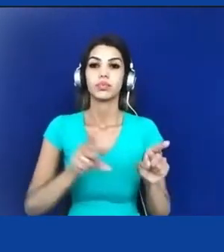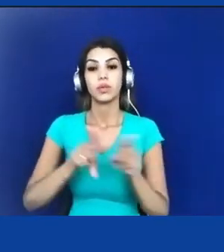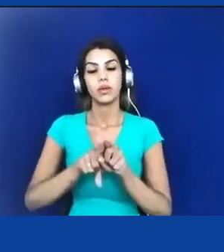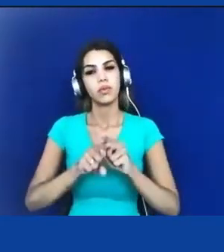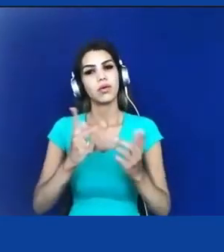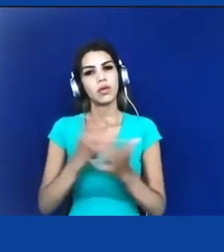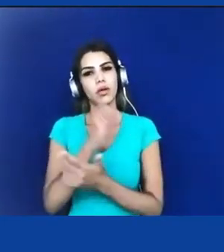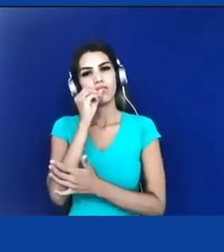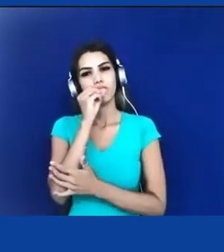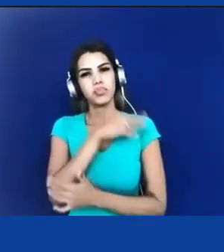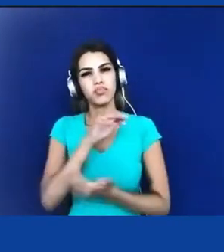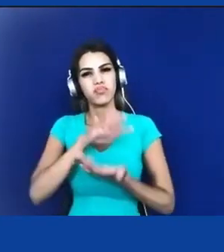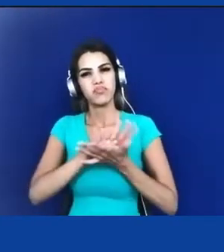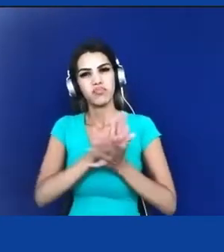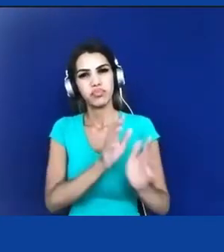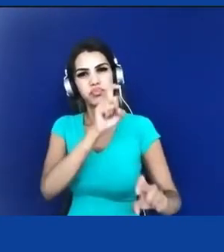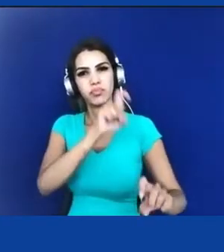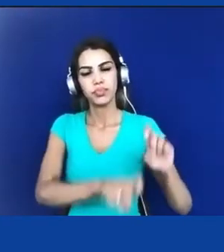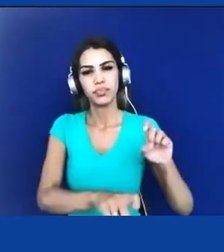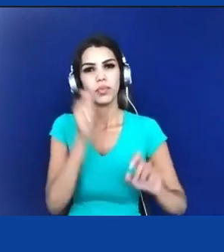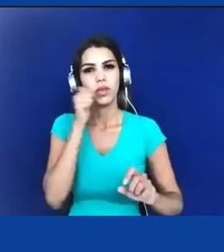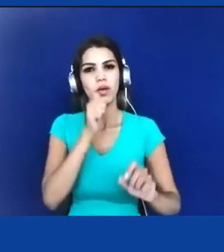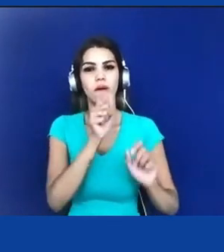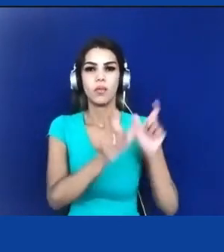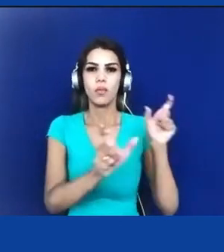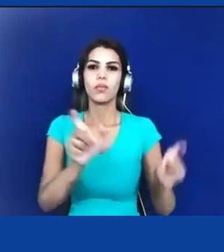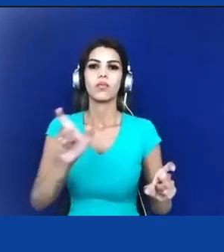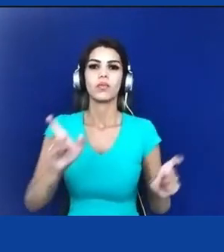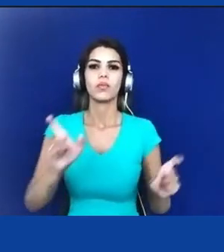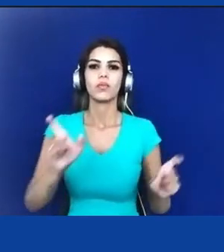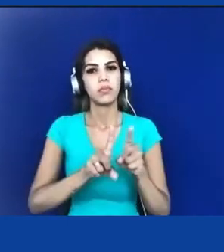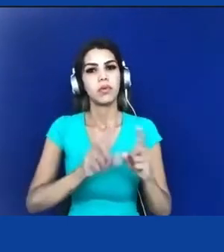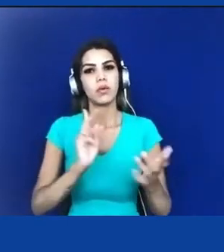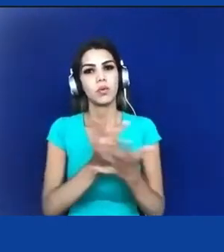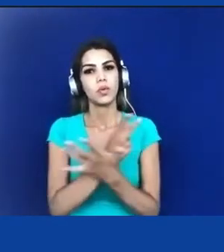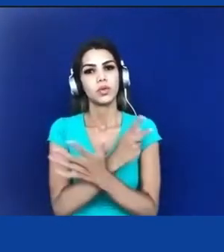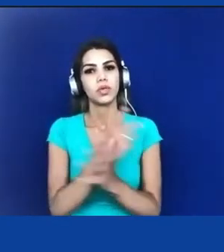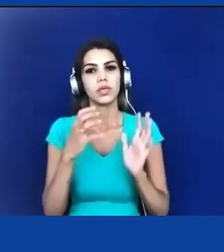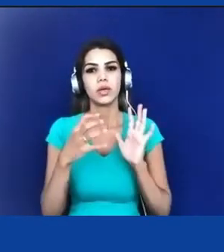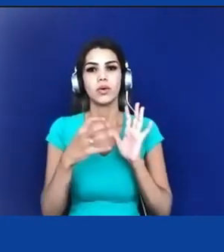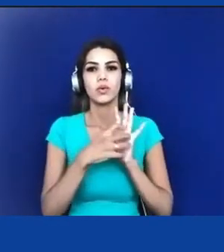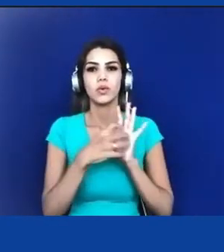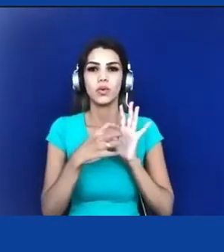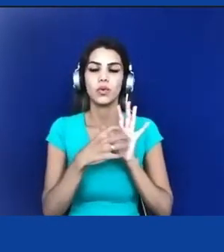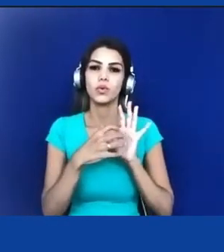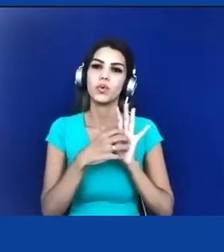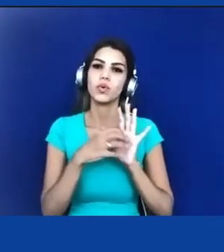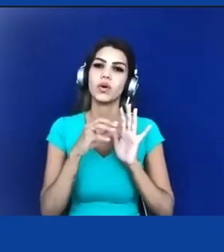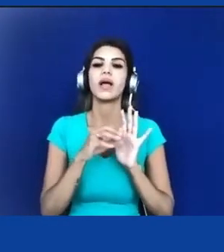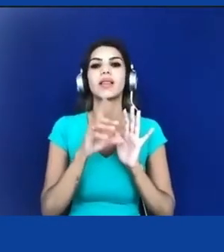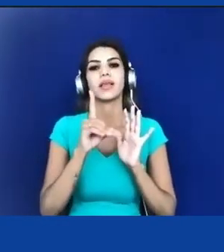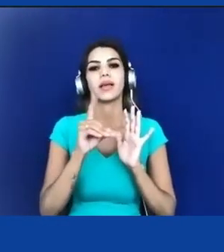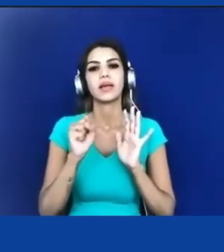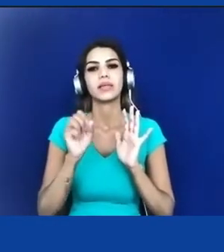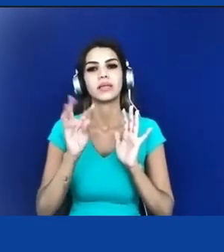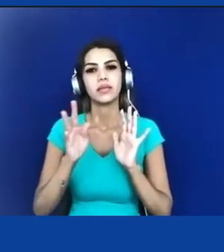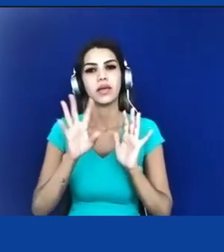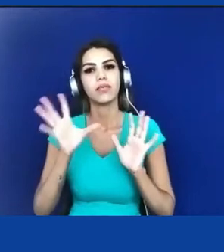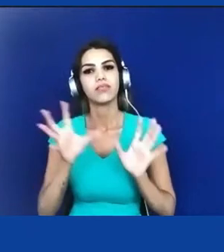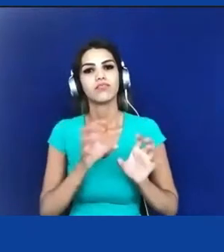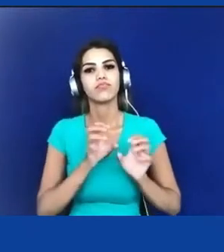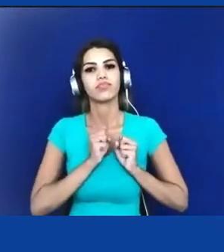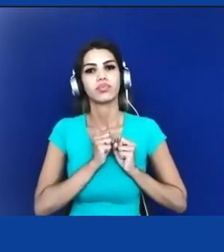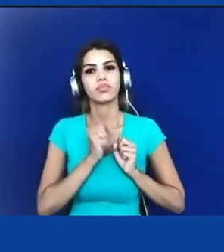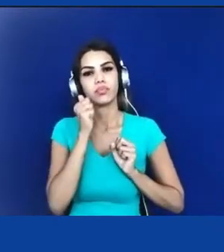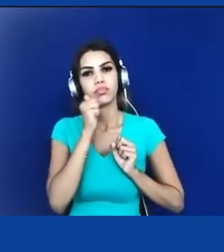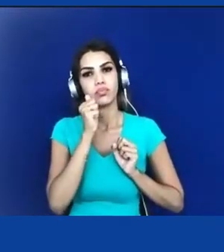sexualmente transmissíveis para estas mulheres naquele momento e naquele contexto Bom, iniciou-se o processo de